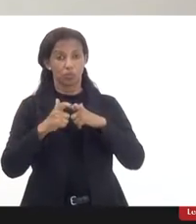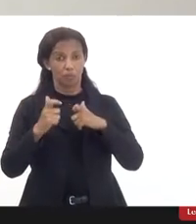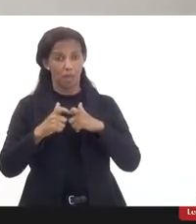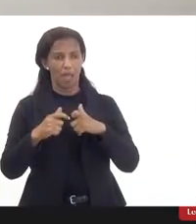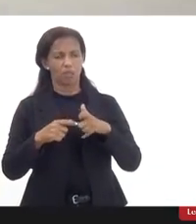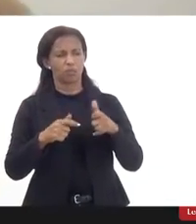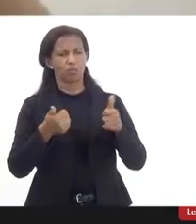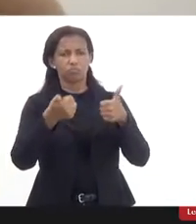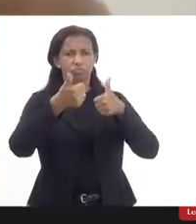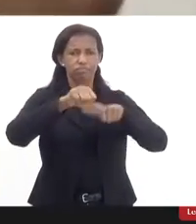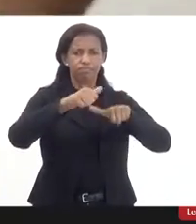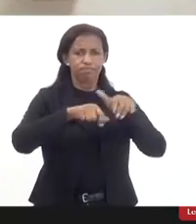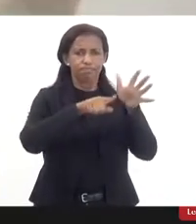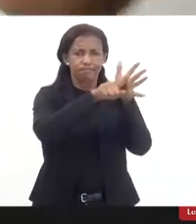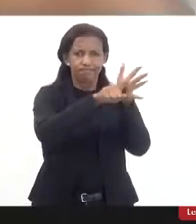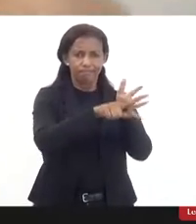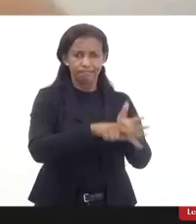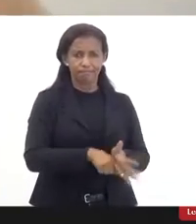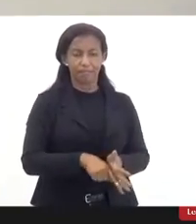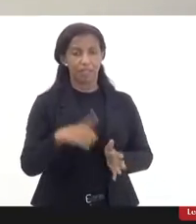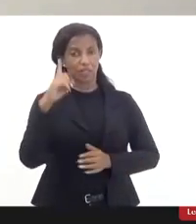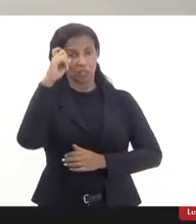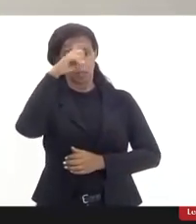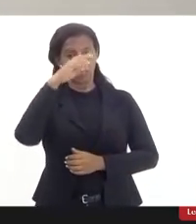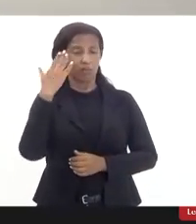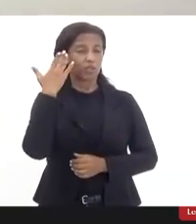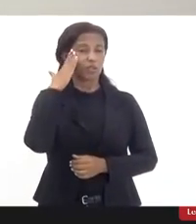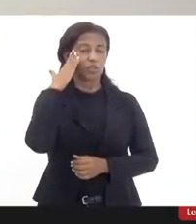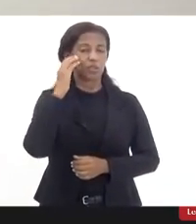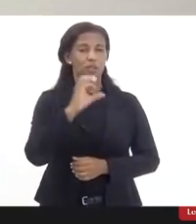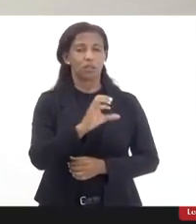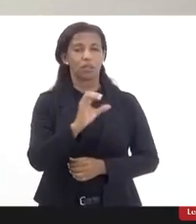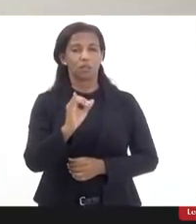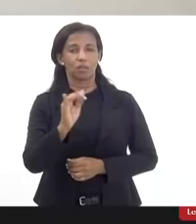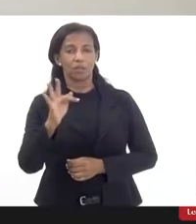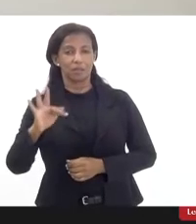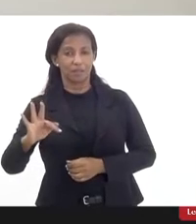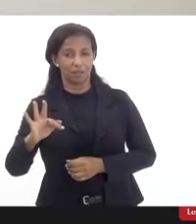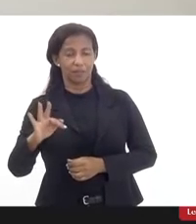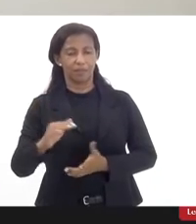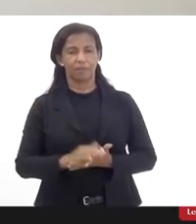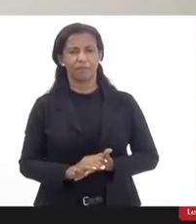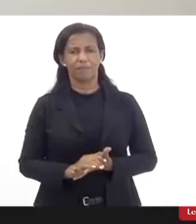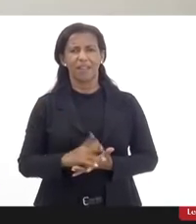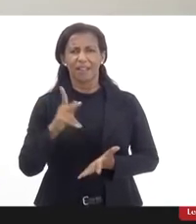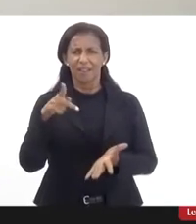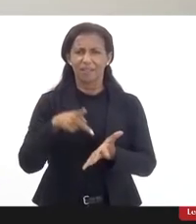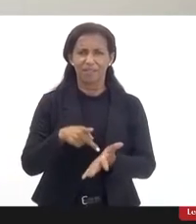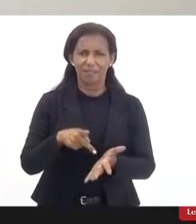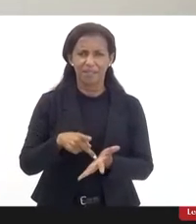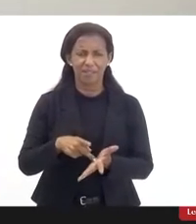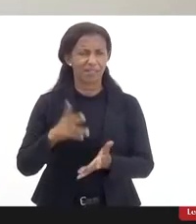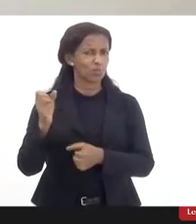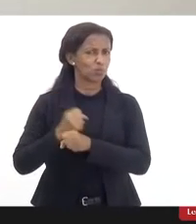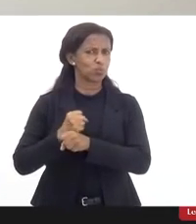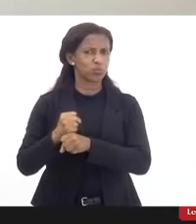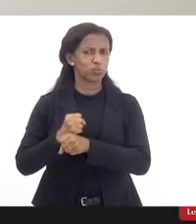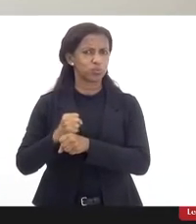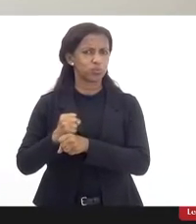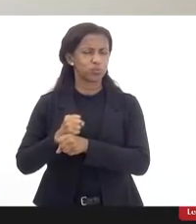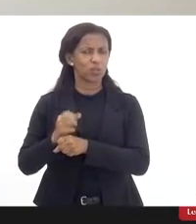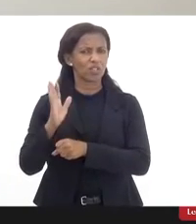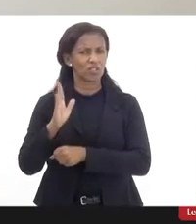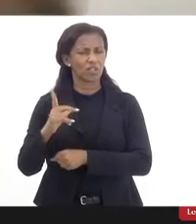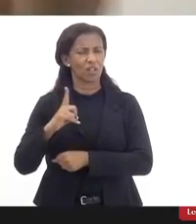peritos dessa dificuldade de entendimento do CIF é uma dificuldade real que existe há muitos anos